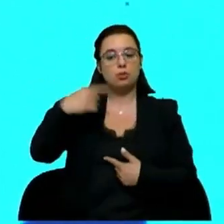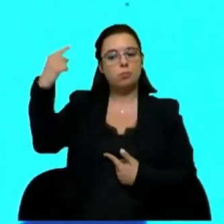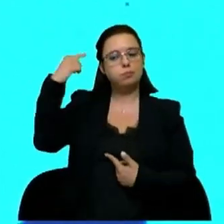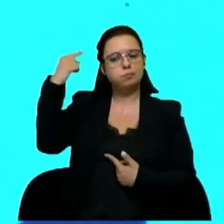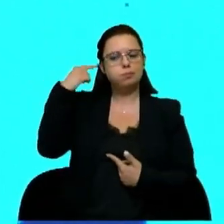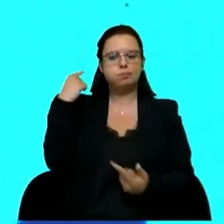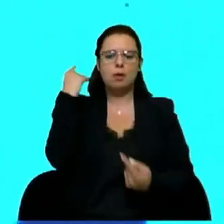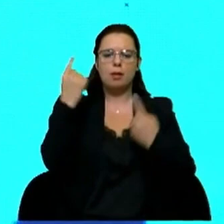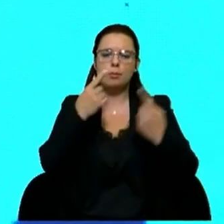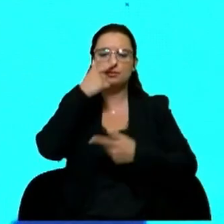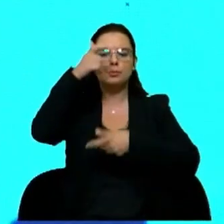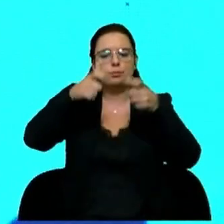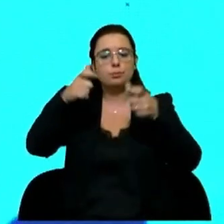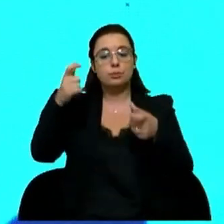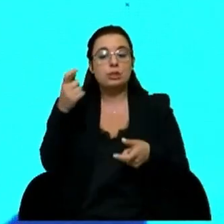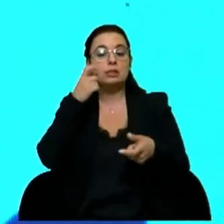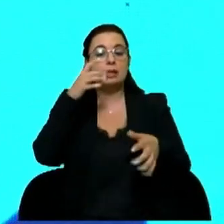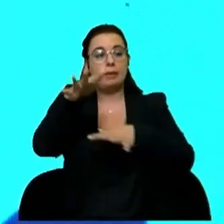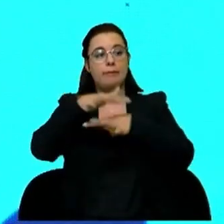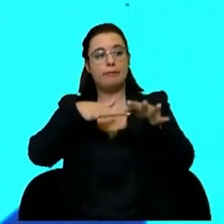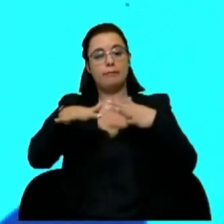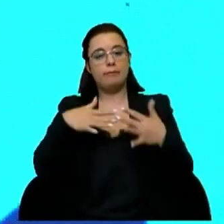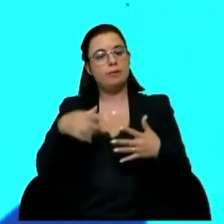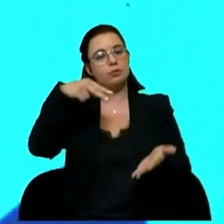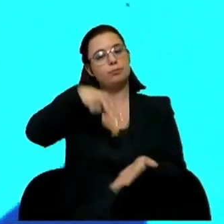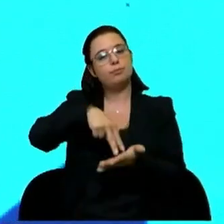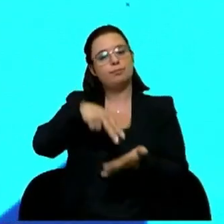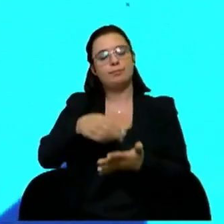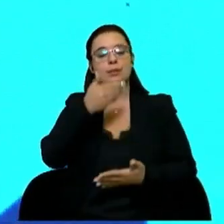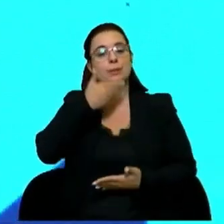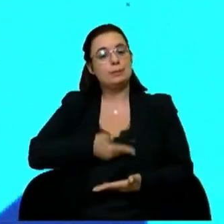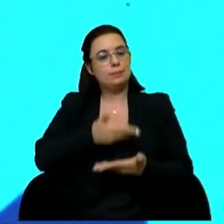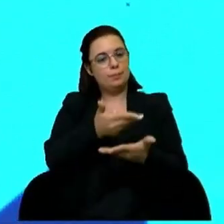dos testemunhos de quem passou e presenciou esta experiência.